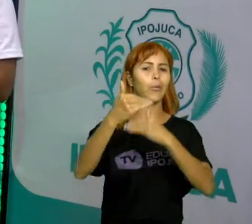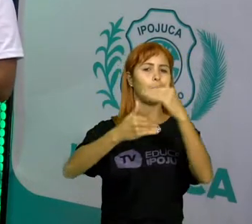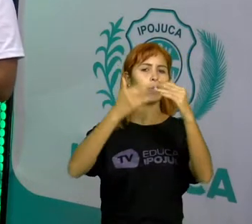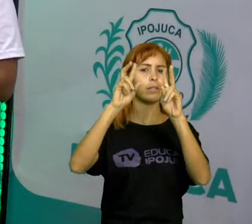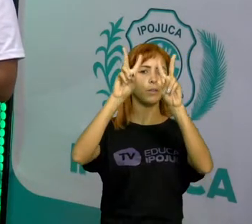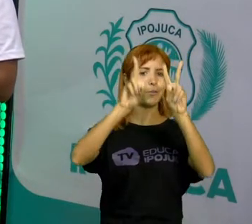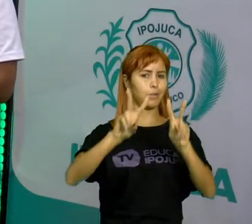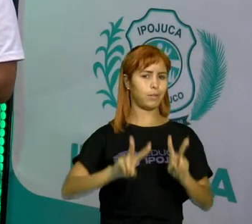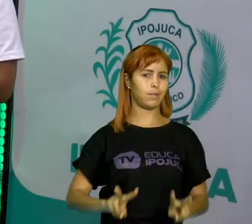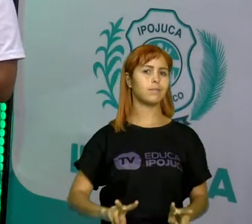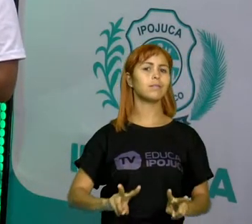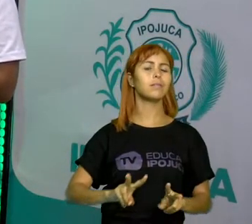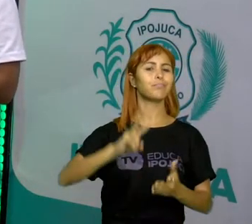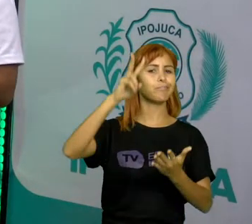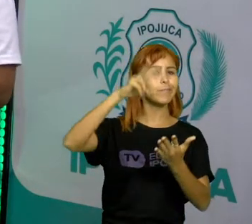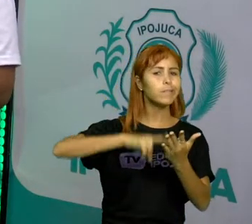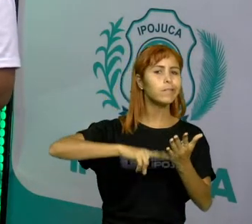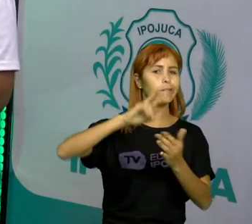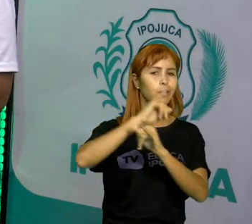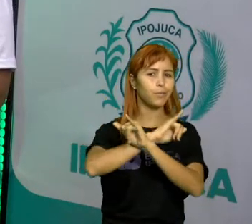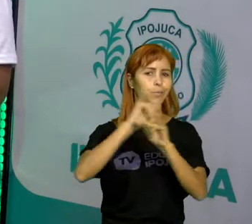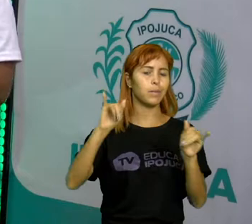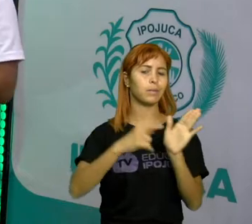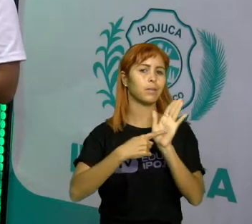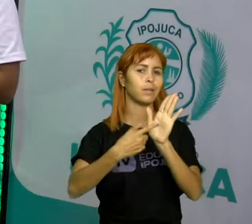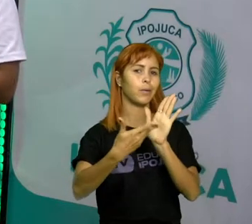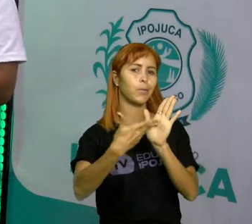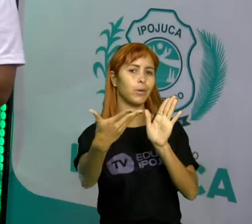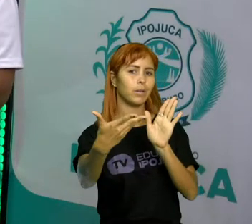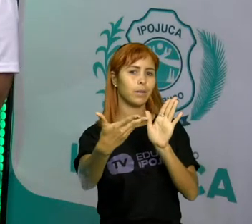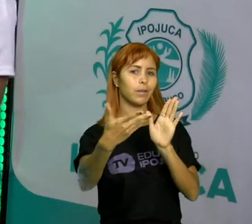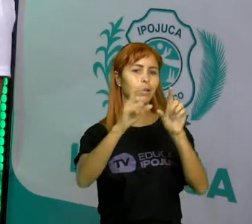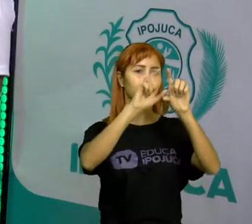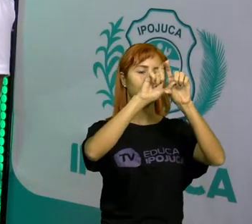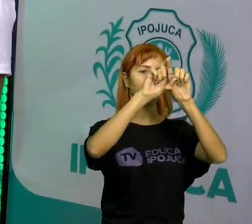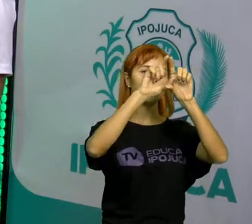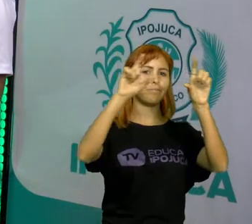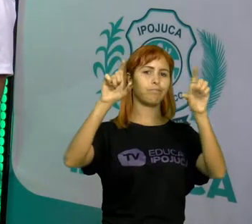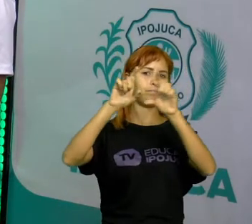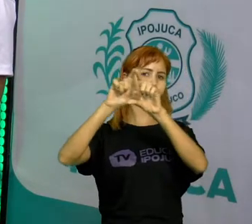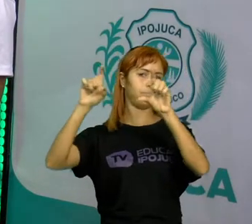de visualização e de leitura da informação que está sendo passada aqui nessa tirinha.